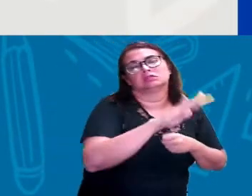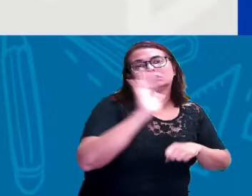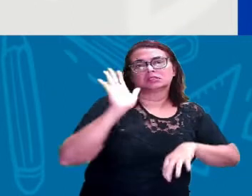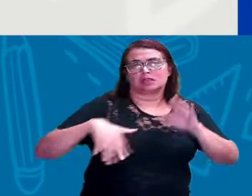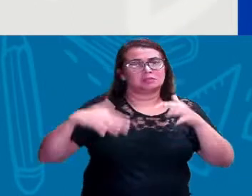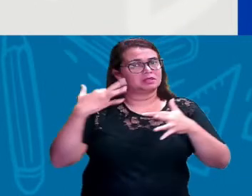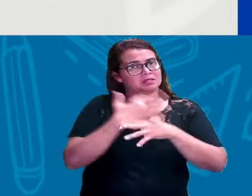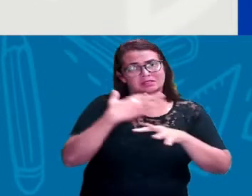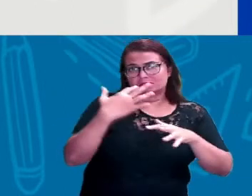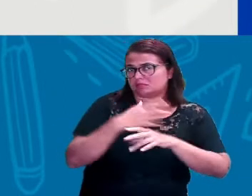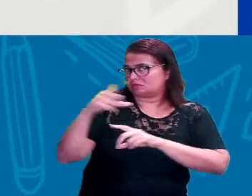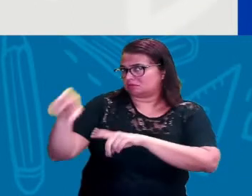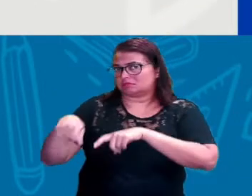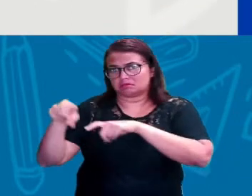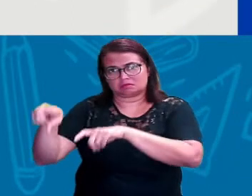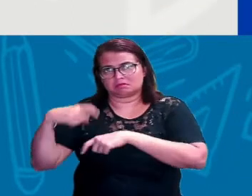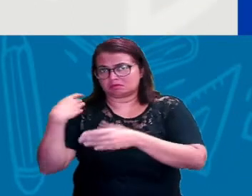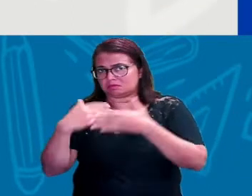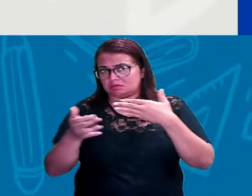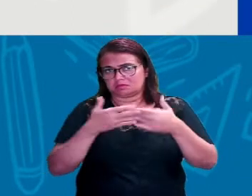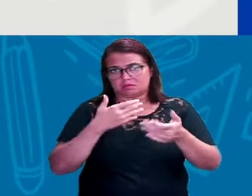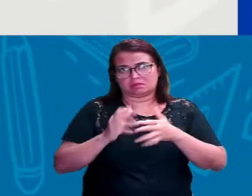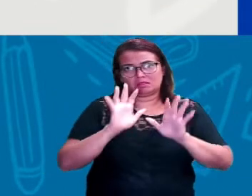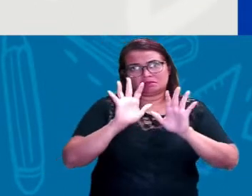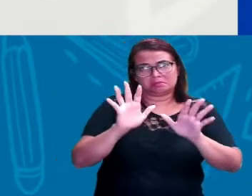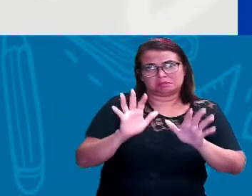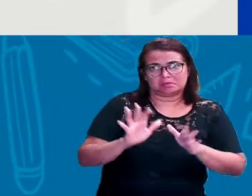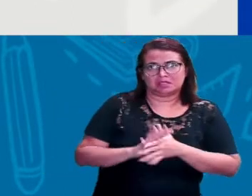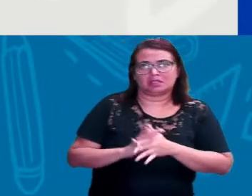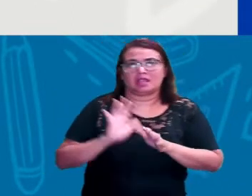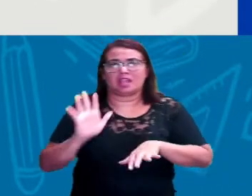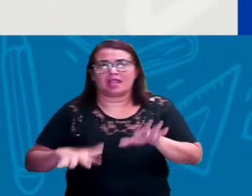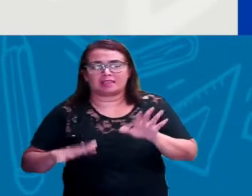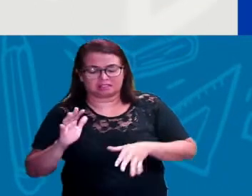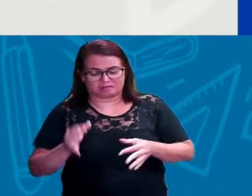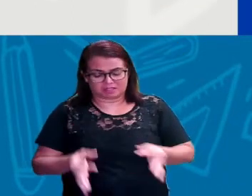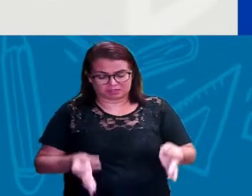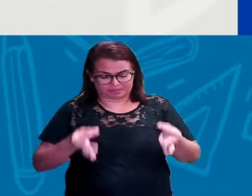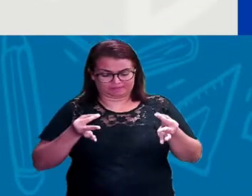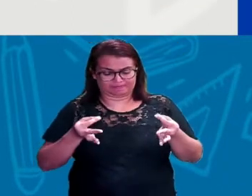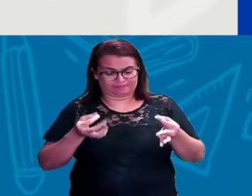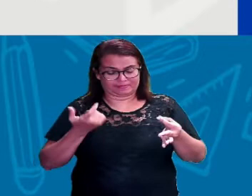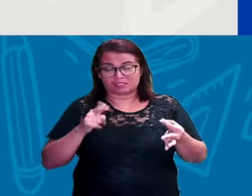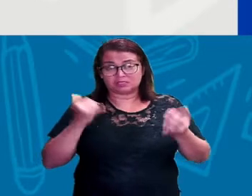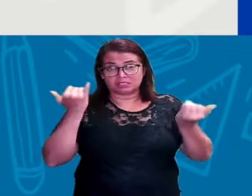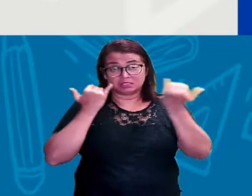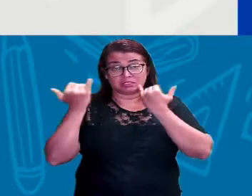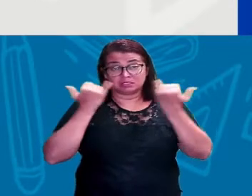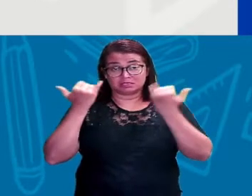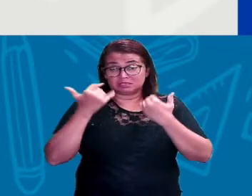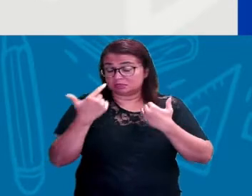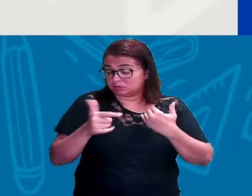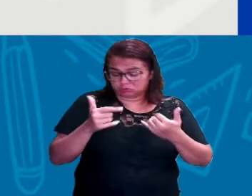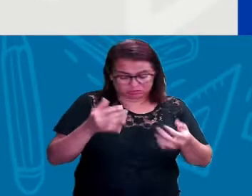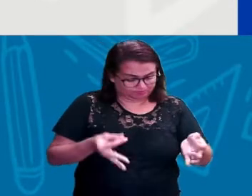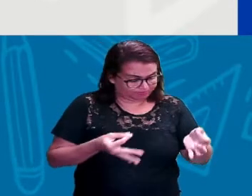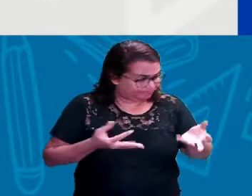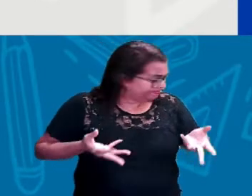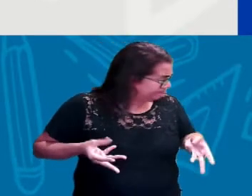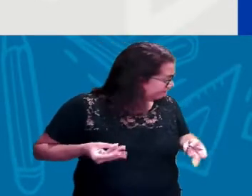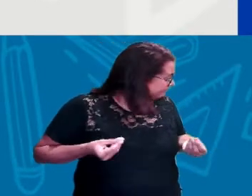No entanto, nem sempre temos em mãos instrumentos ou informações para esta orientação.